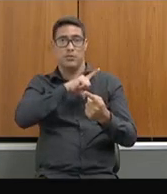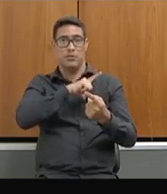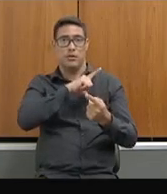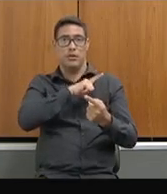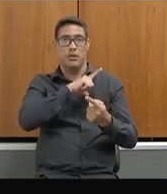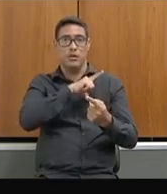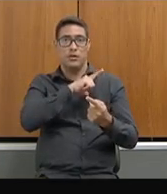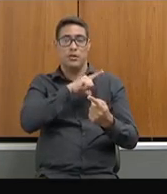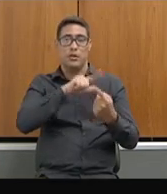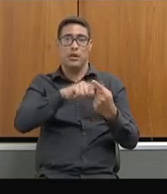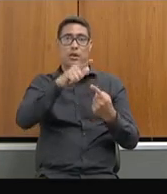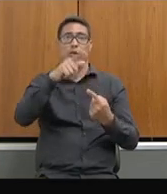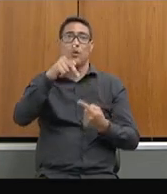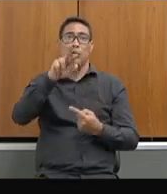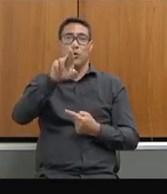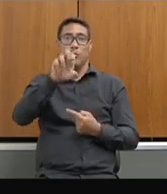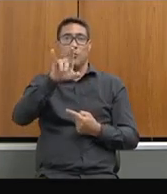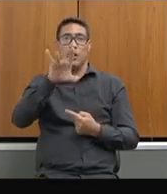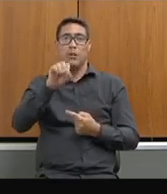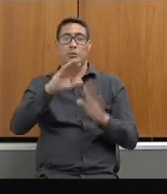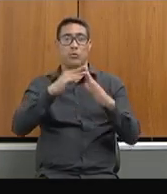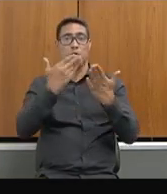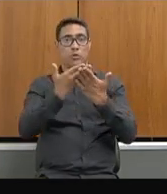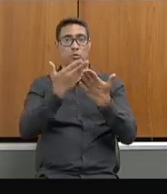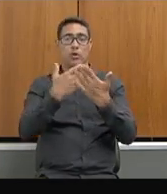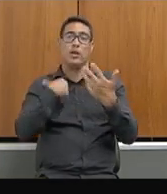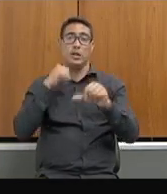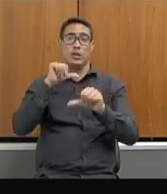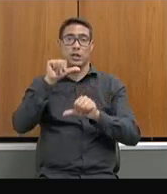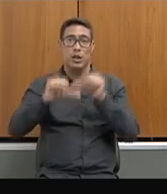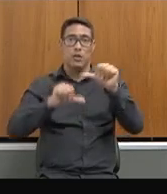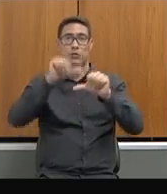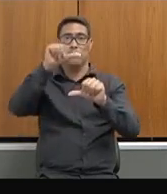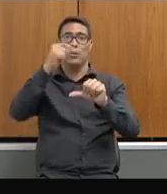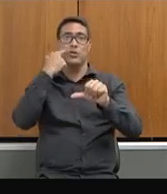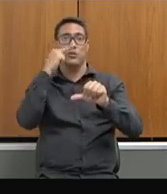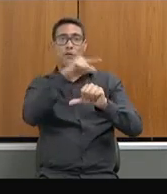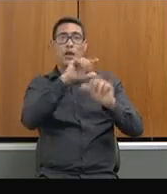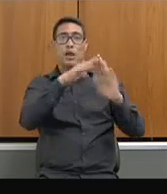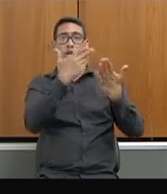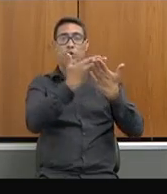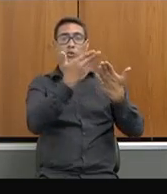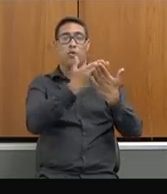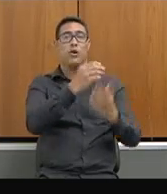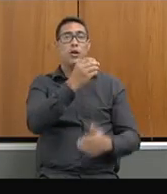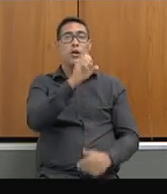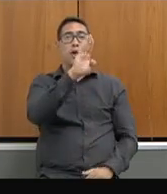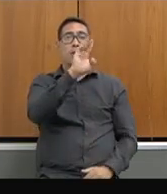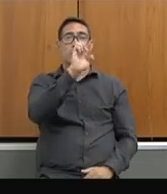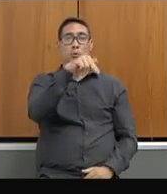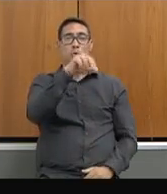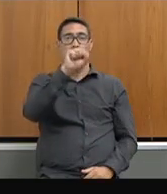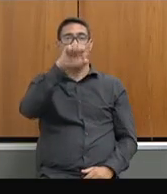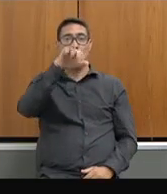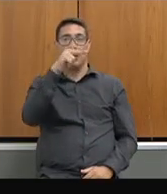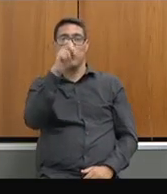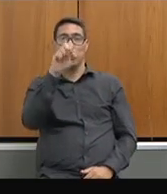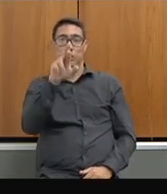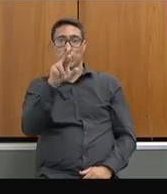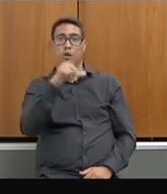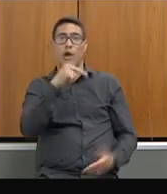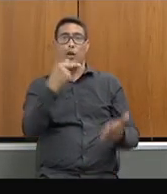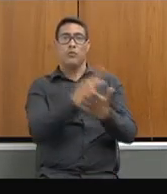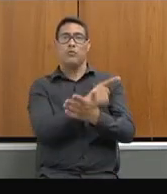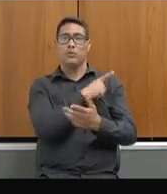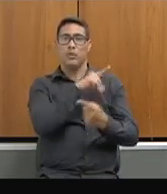o prêmio Escola Transformação. Ali é a foto da Escola Monsenhor, que nós temos a fanfarra que foi